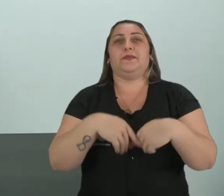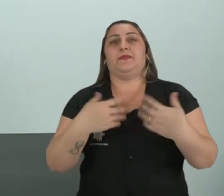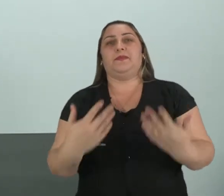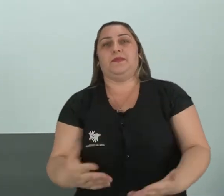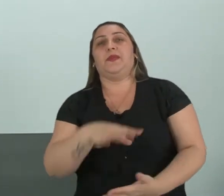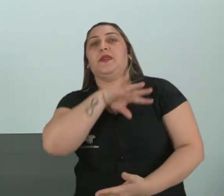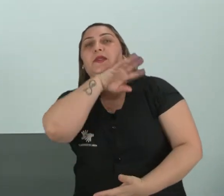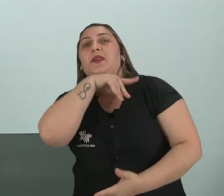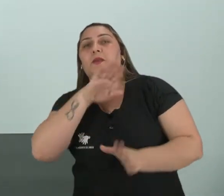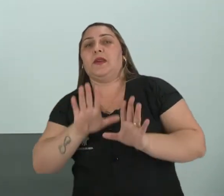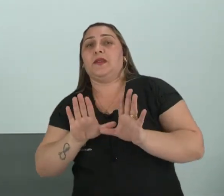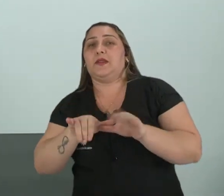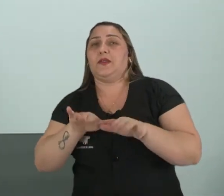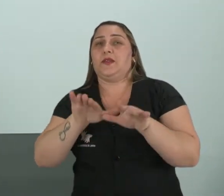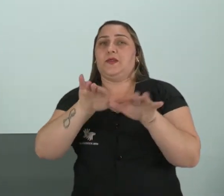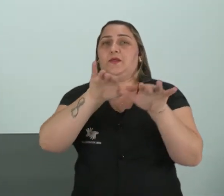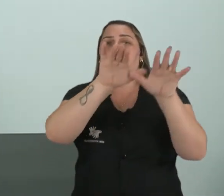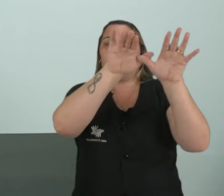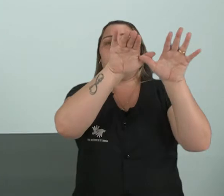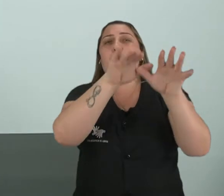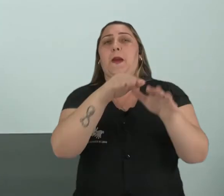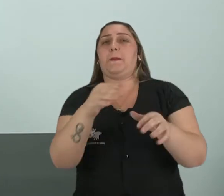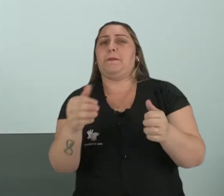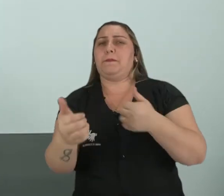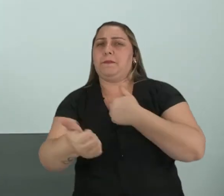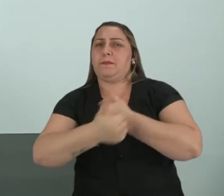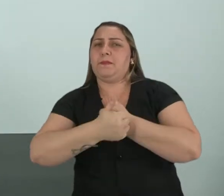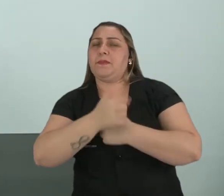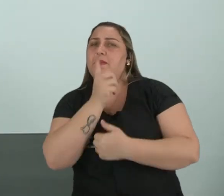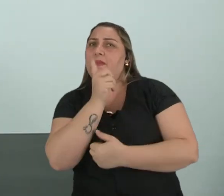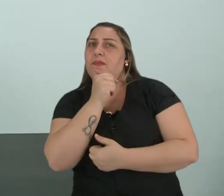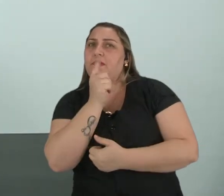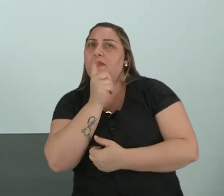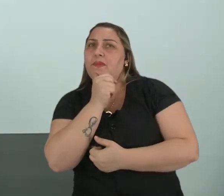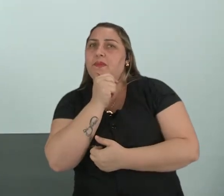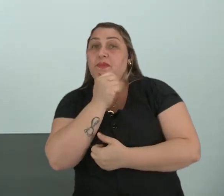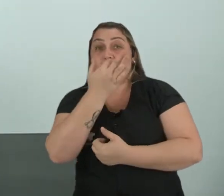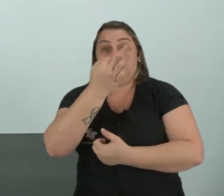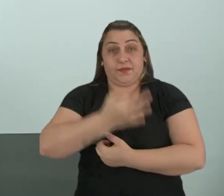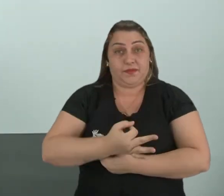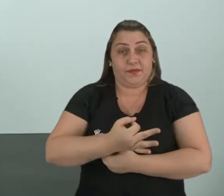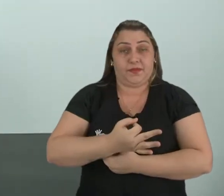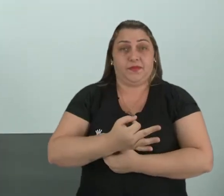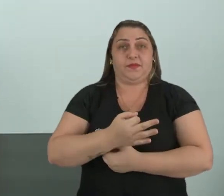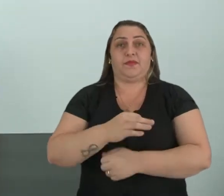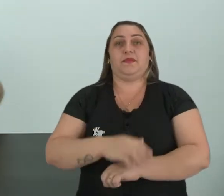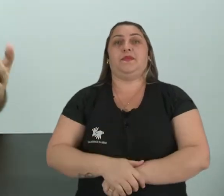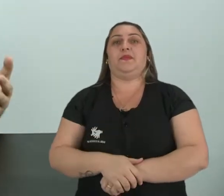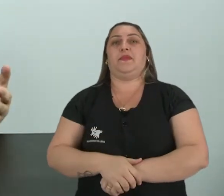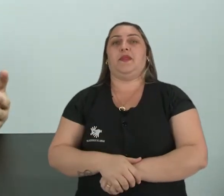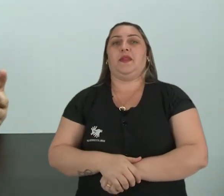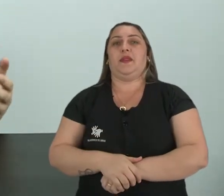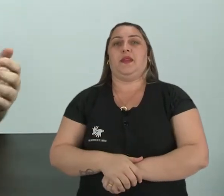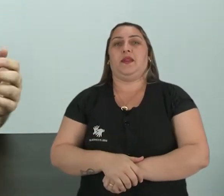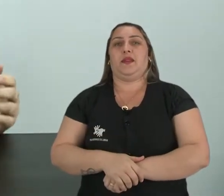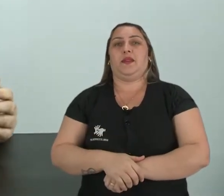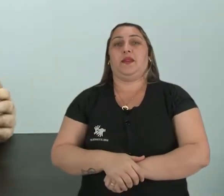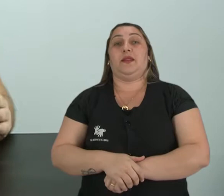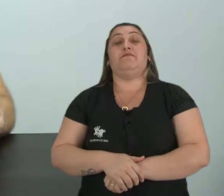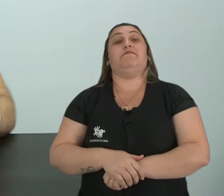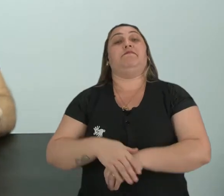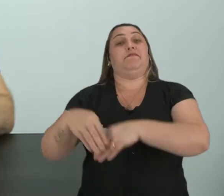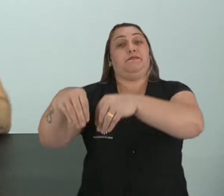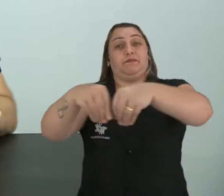Ó, animais que voam, animais aí, ó, perto da água. Tudo certinho? Então, é a parte